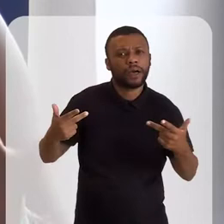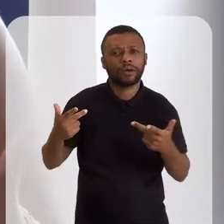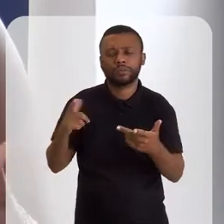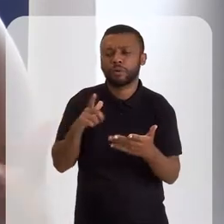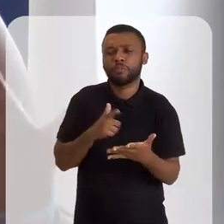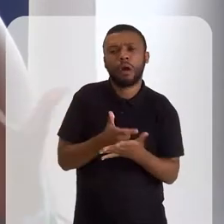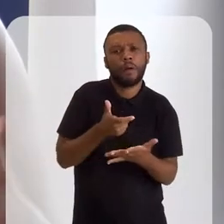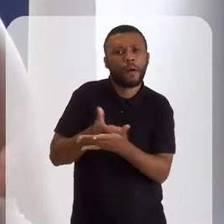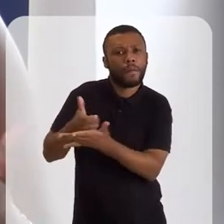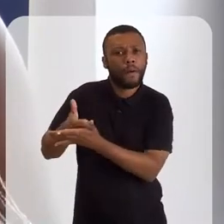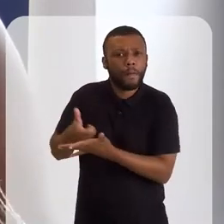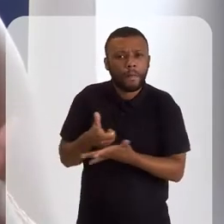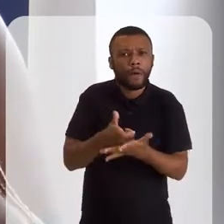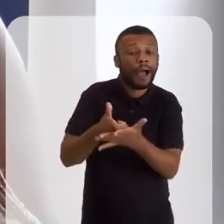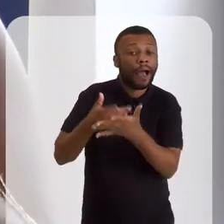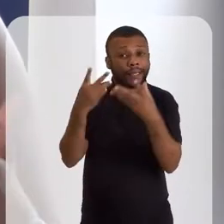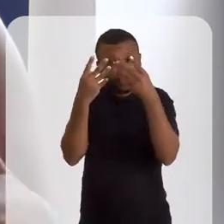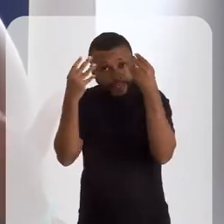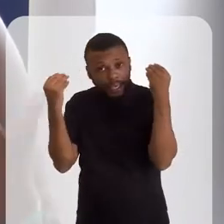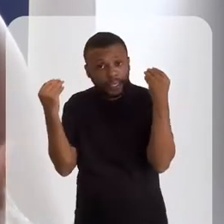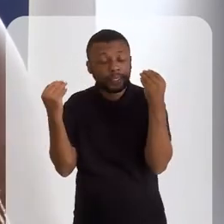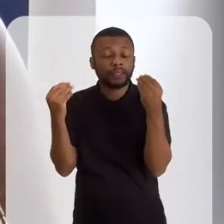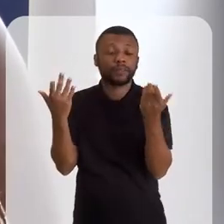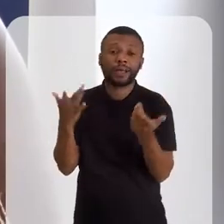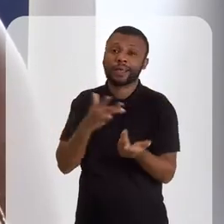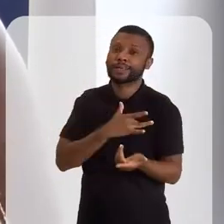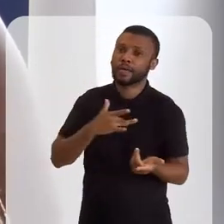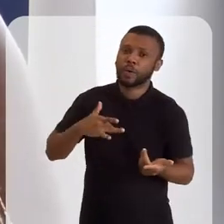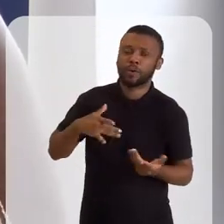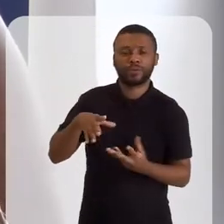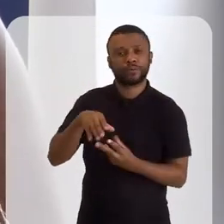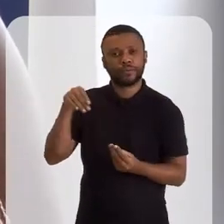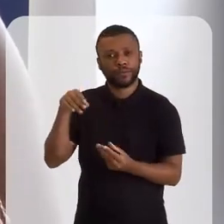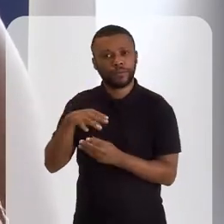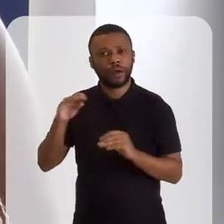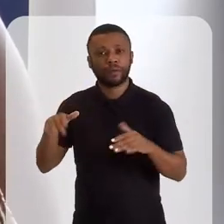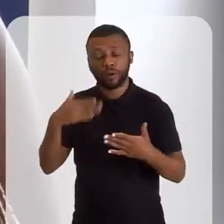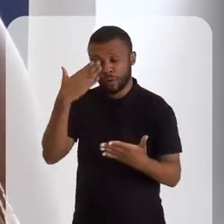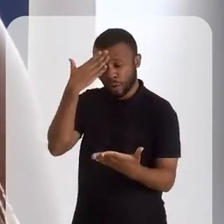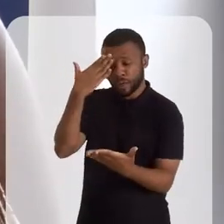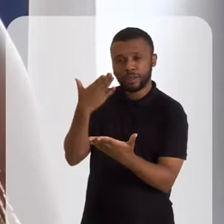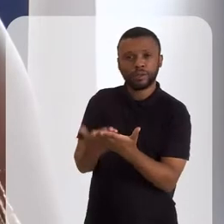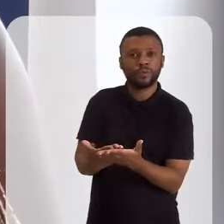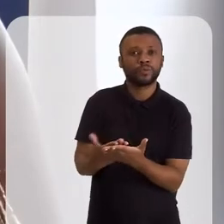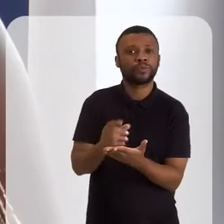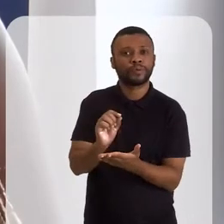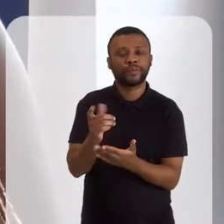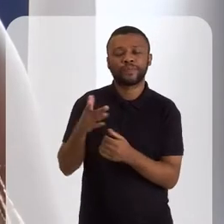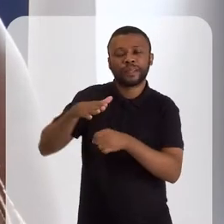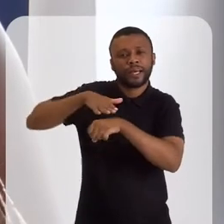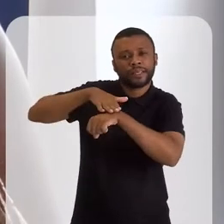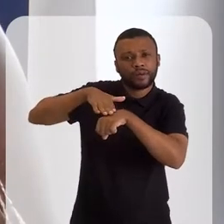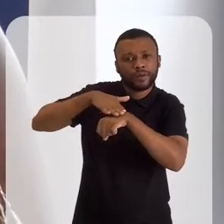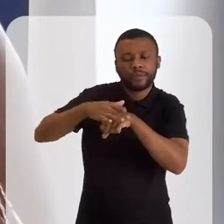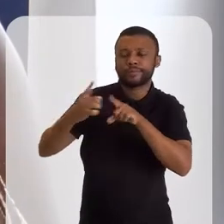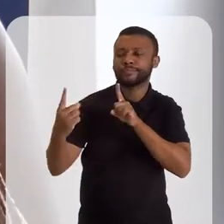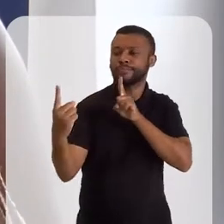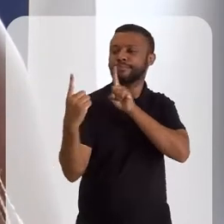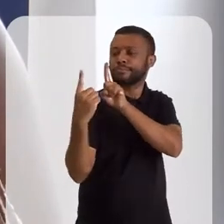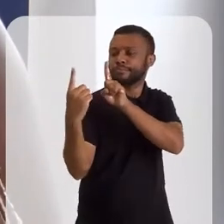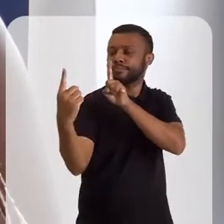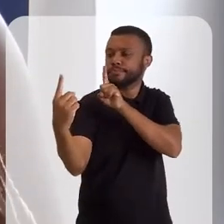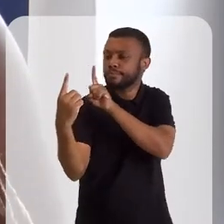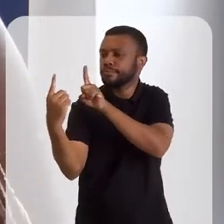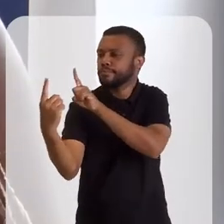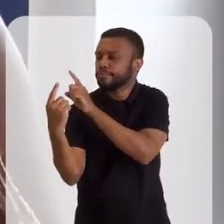pouco de entender sobre o seu lado espiritual, sobre também a sua saúde espiritual. Então, acredito que realmente é essa conversa de coração para